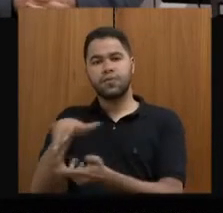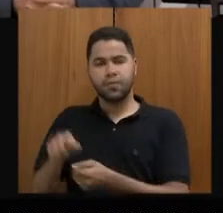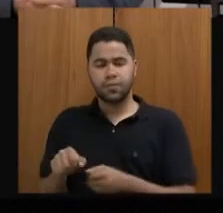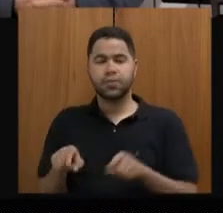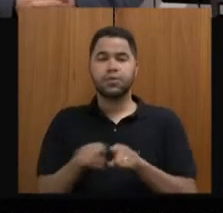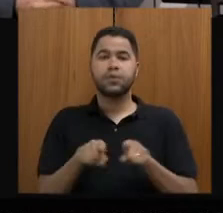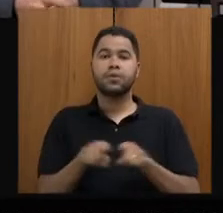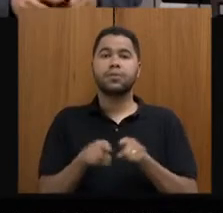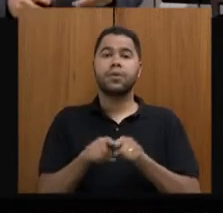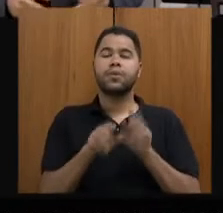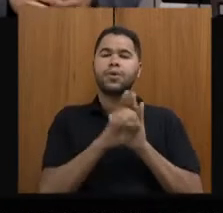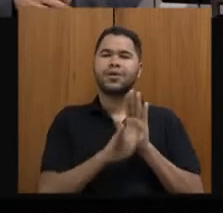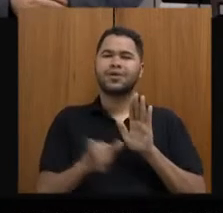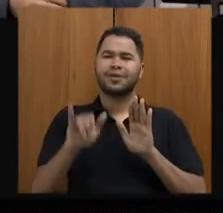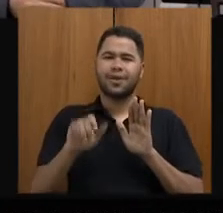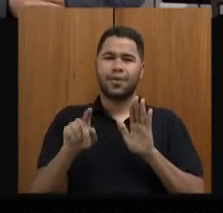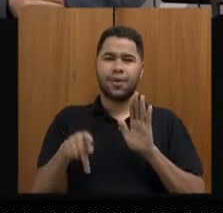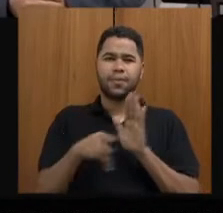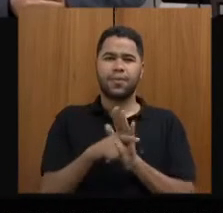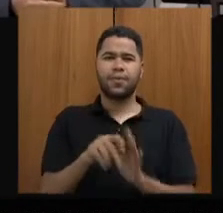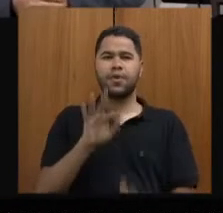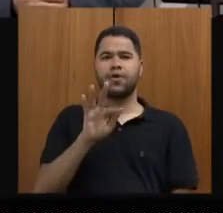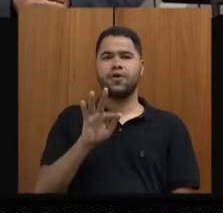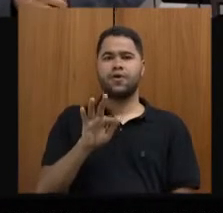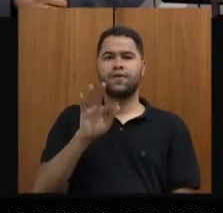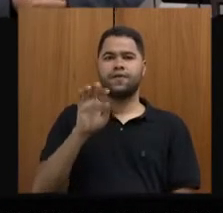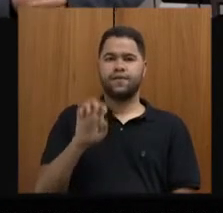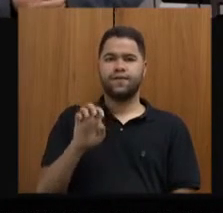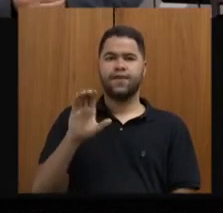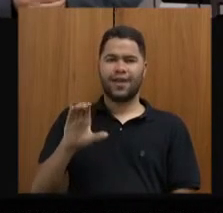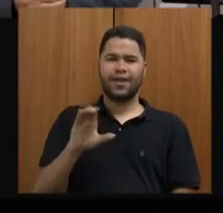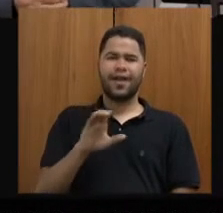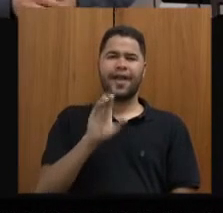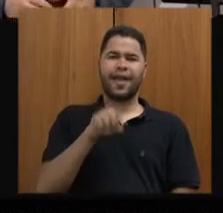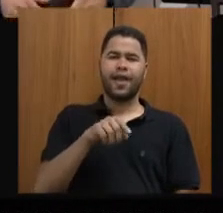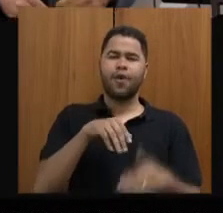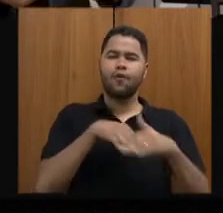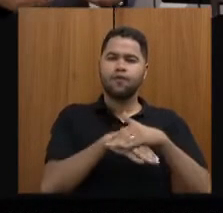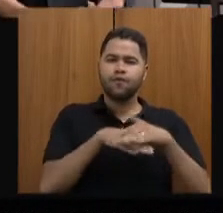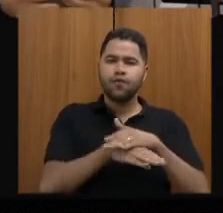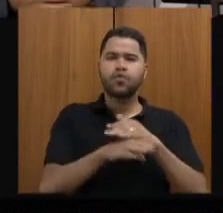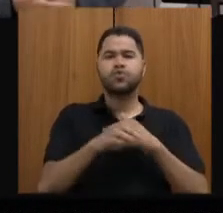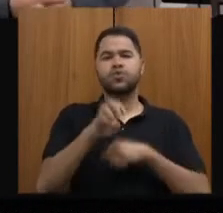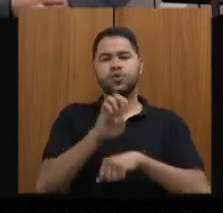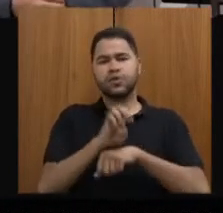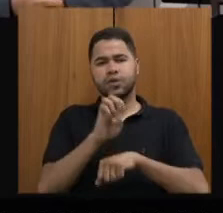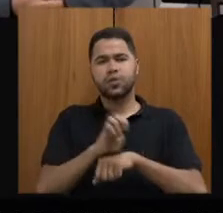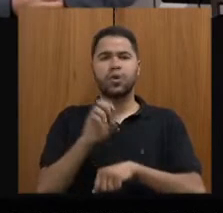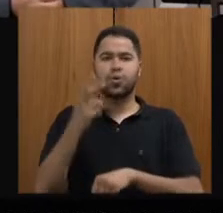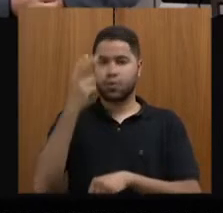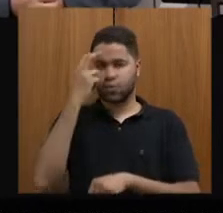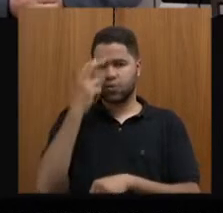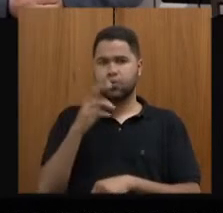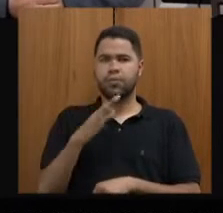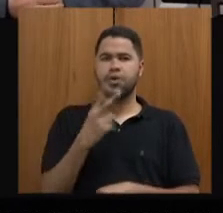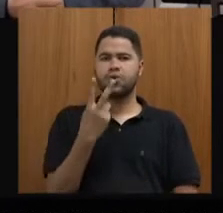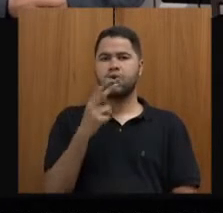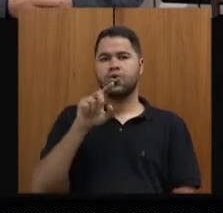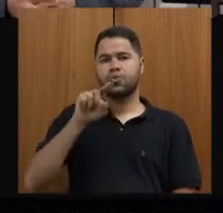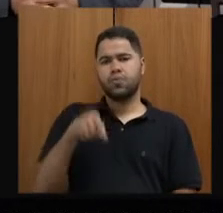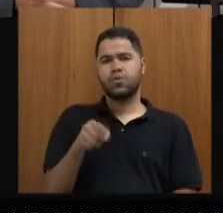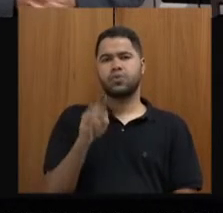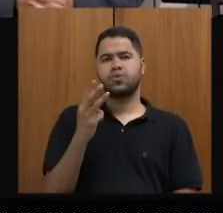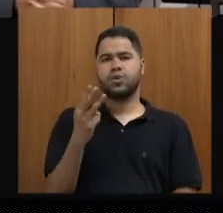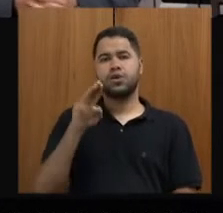Liberdade, desculpe, do FEC, do Fundo Estadual de Cultura, ou seja, somando 2,3 milhões para investimento na Via,